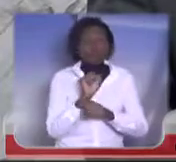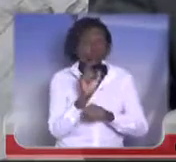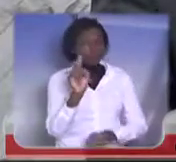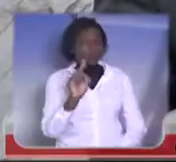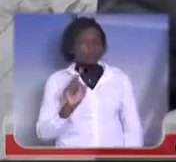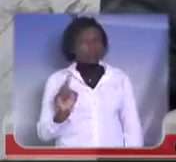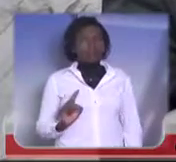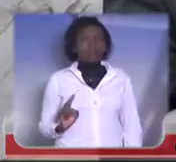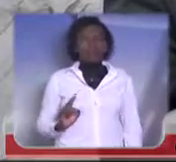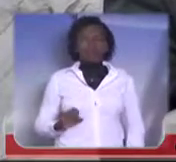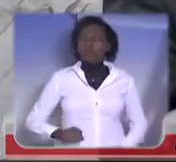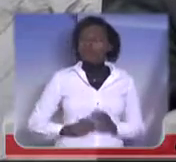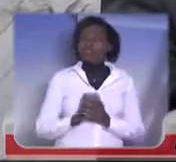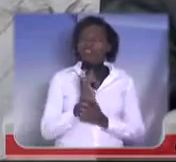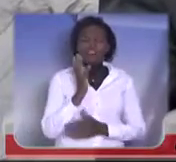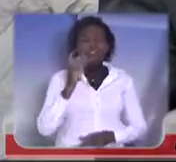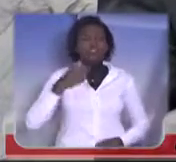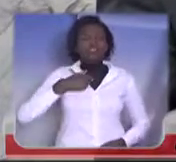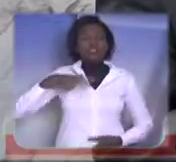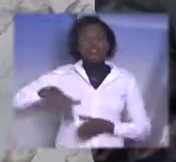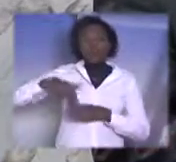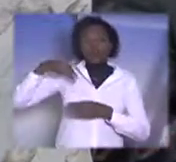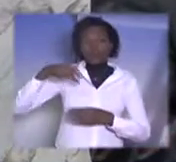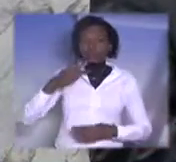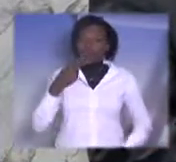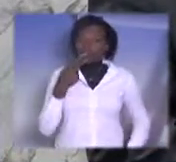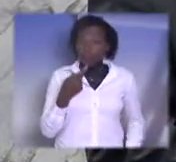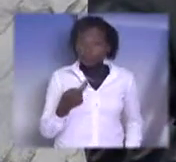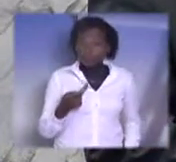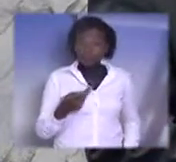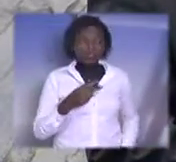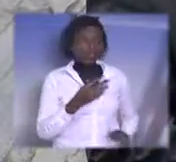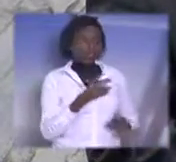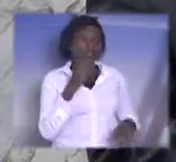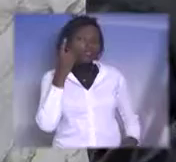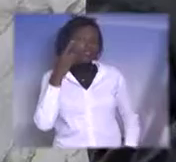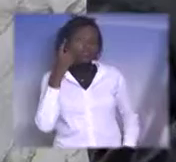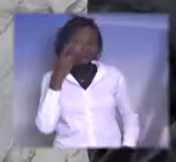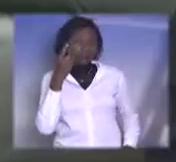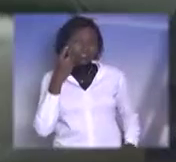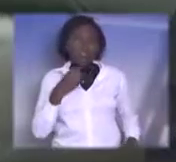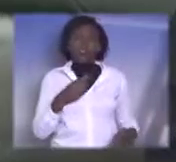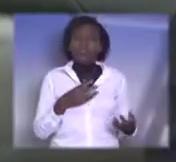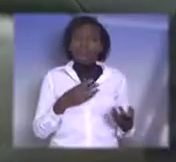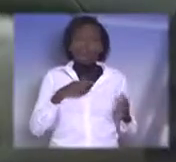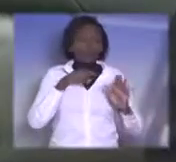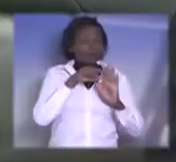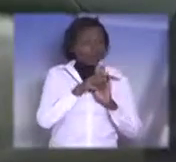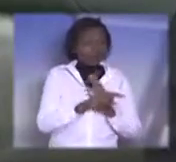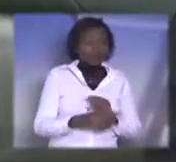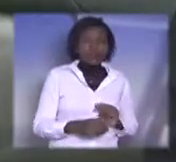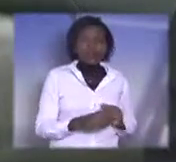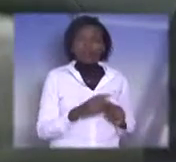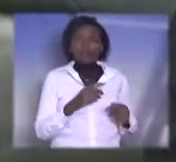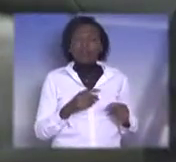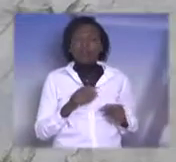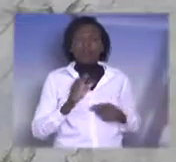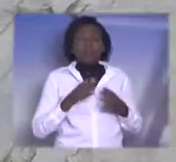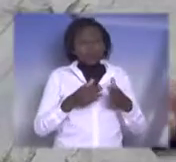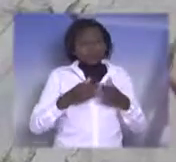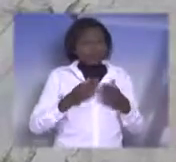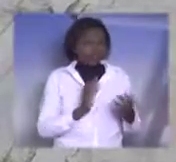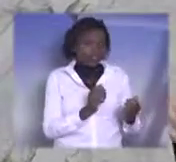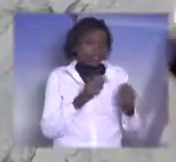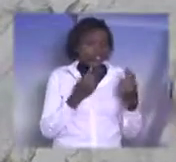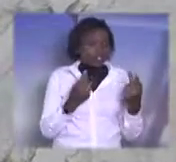as vezes que eu estiver nessa tribuna, senhor presidente, eu vou consultar os demais deputados que sigam a mesma linha. Porque se o governo quer o nosso apoio,